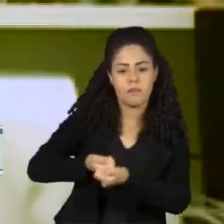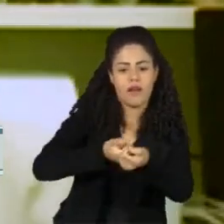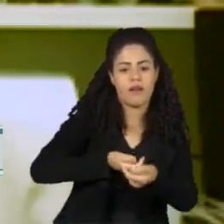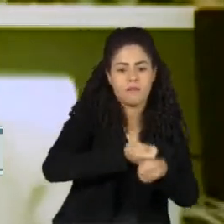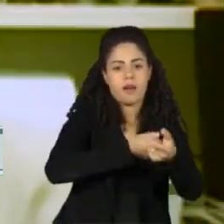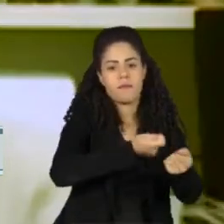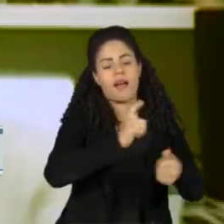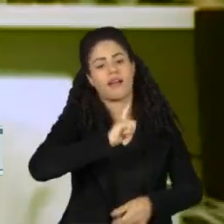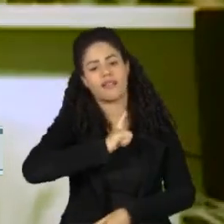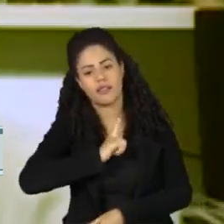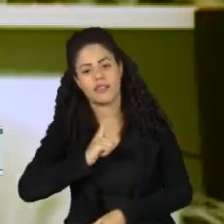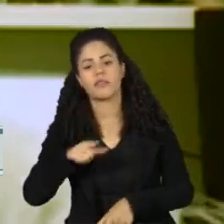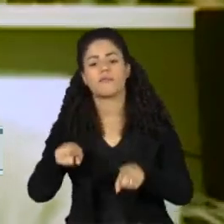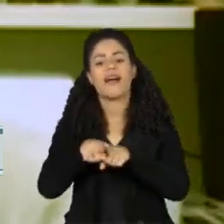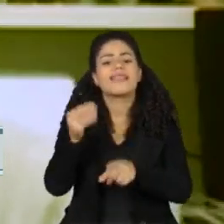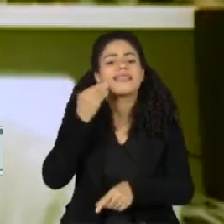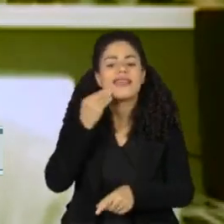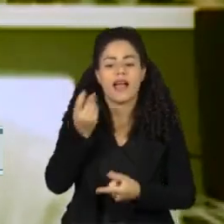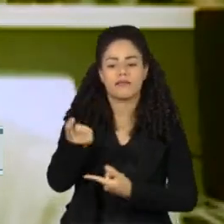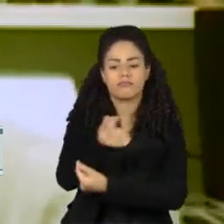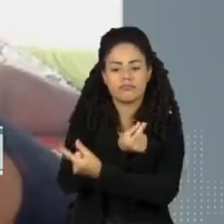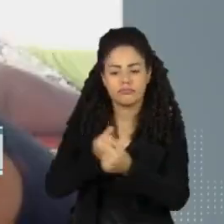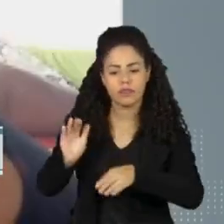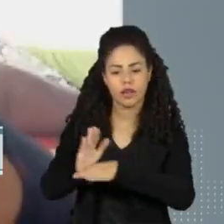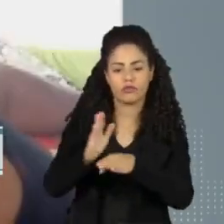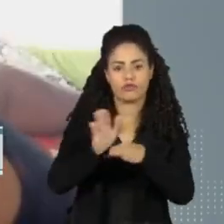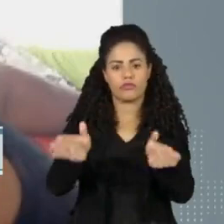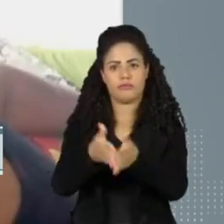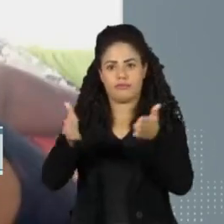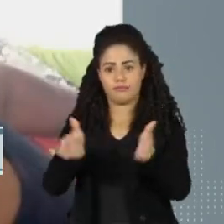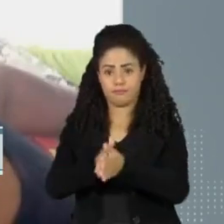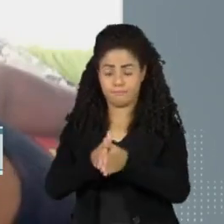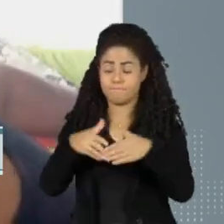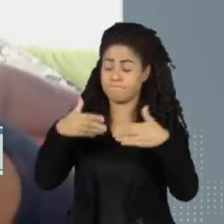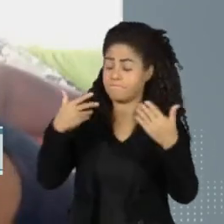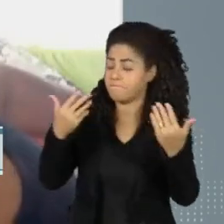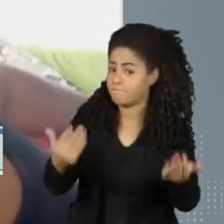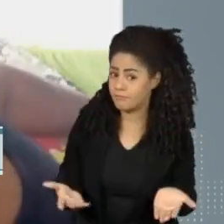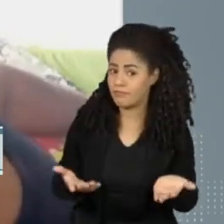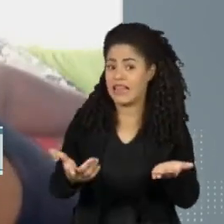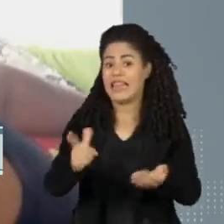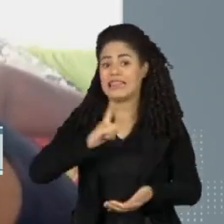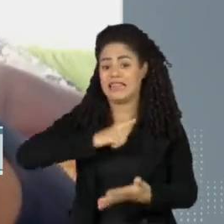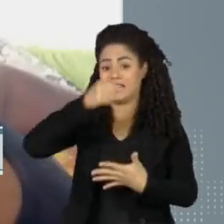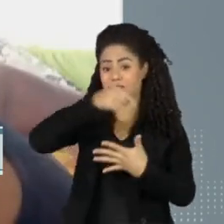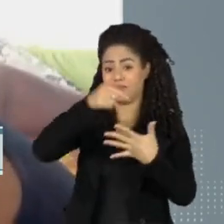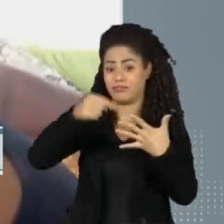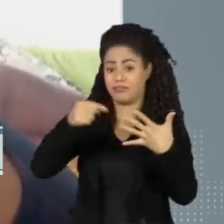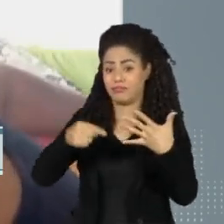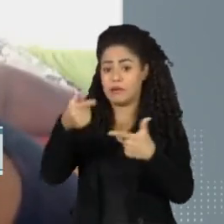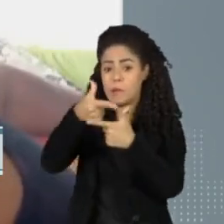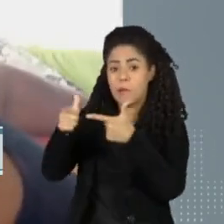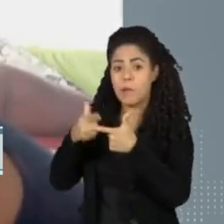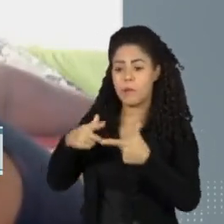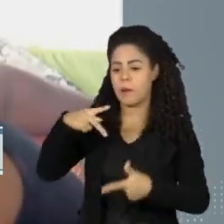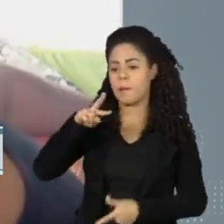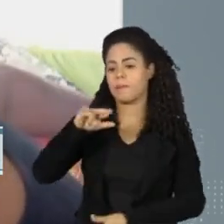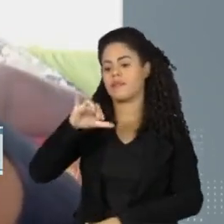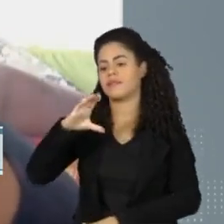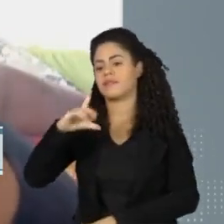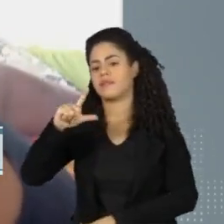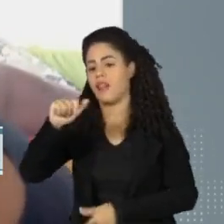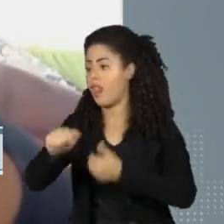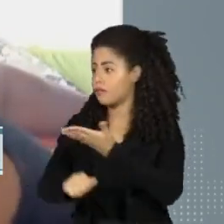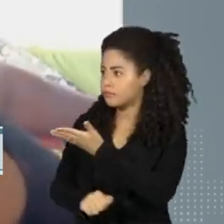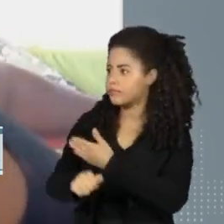determinantes nas flutuações imediatas da pobreza. Mesmo diante de tantas adversidades, a Priscila não